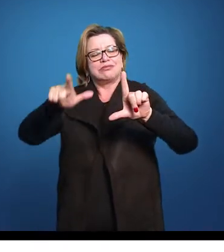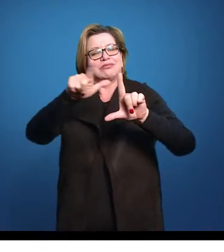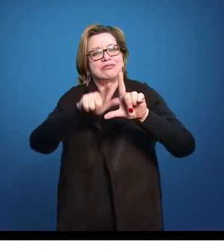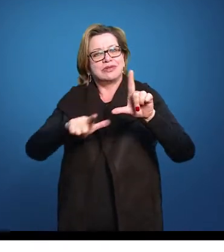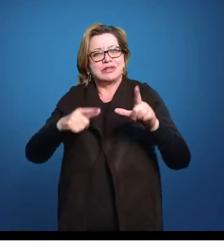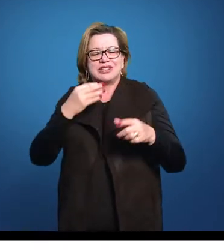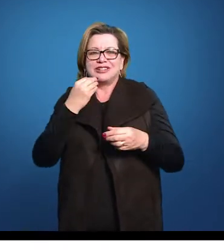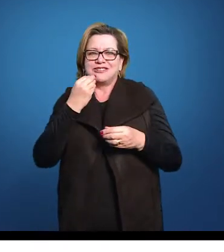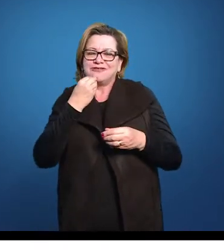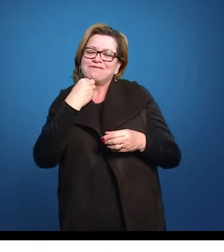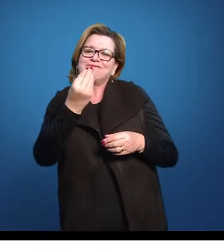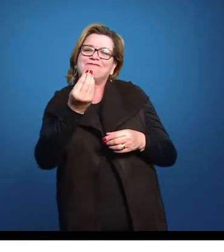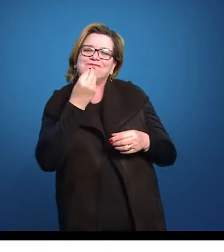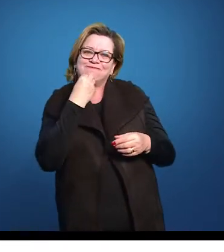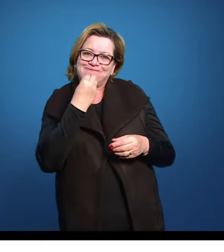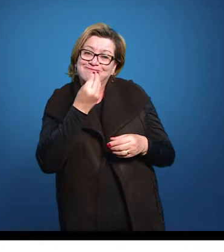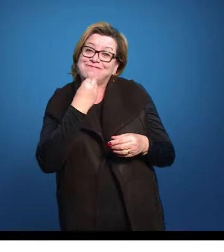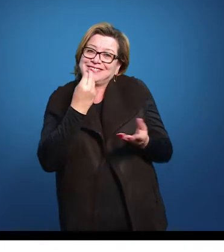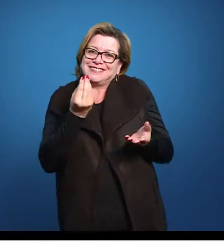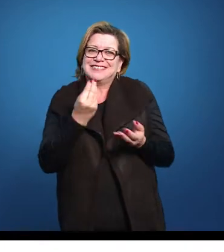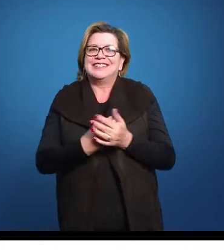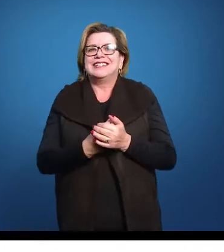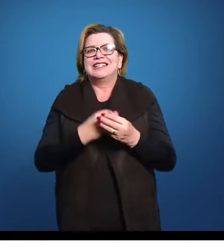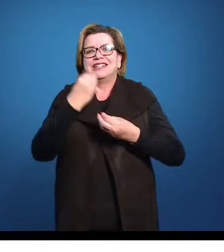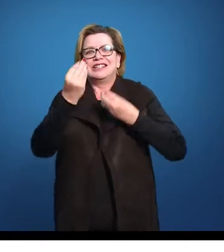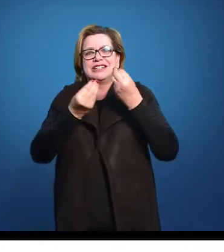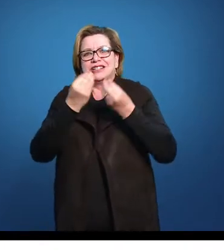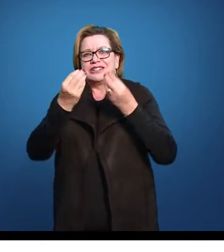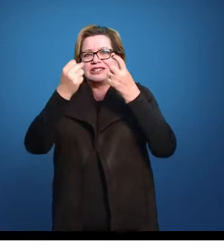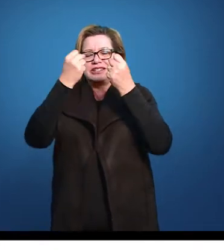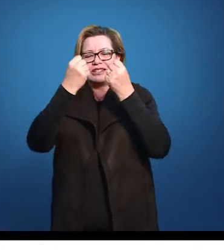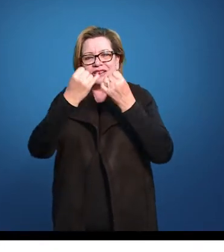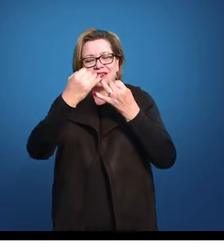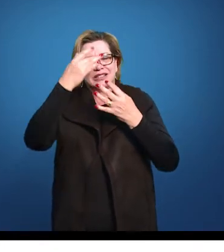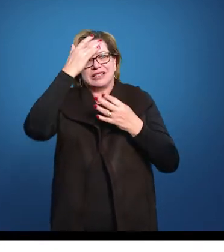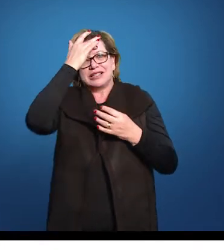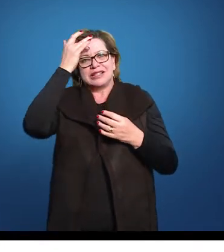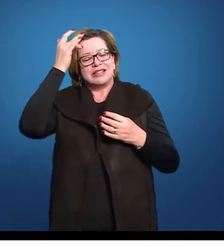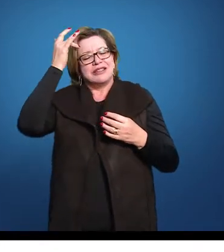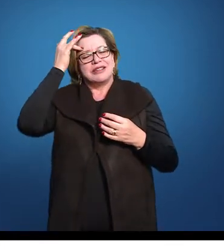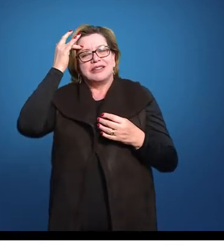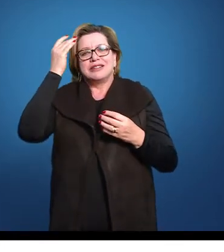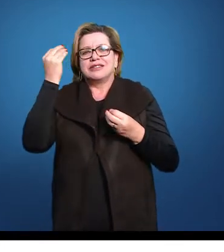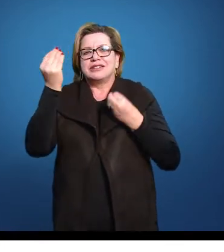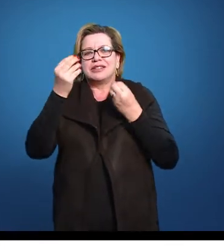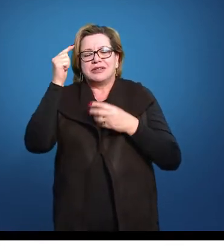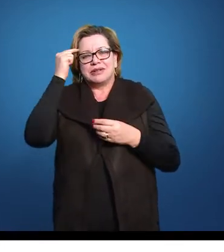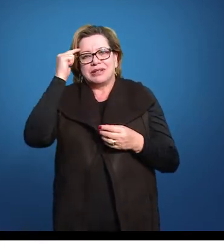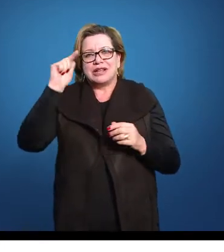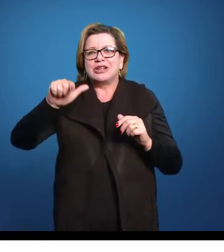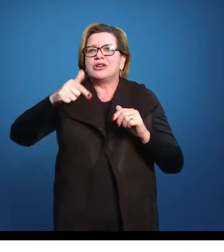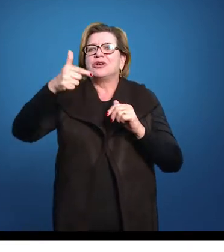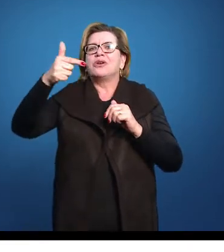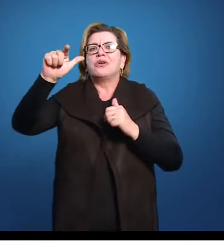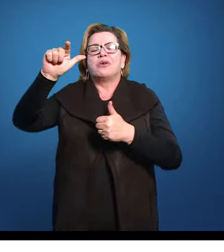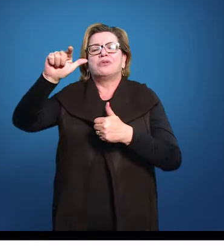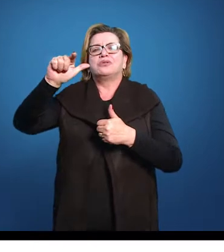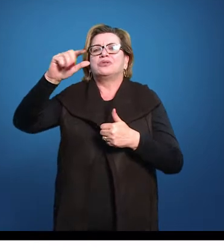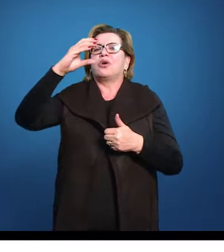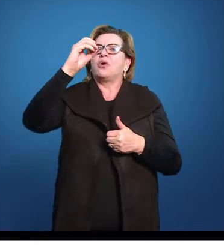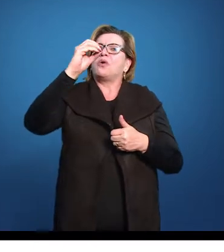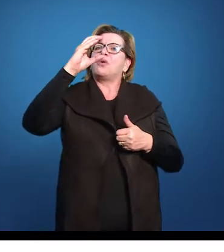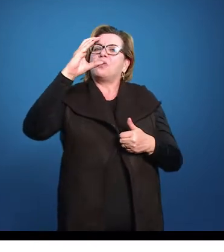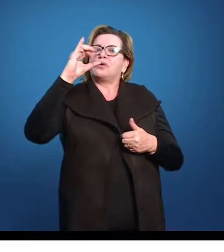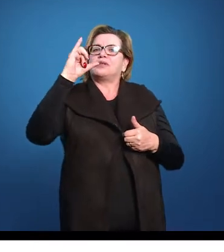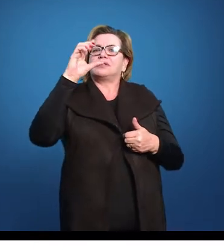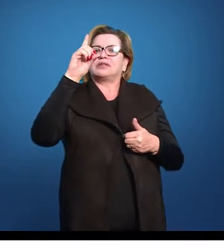fraca, digamos assim, num aspecto, se a gente pensar em outras literaturas ocidentais. Os grandes modelos que